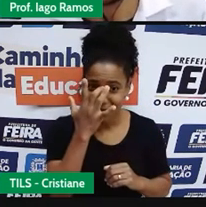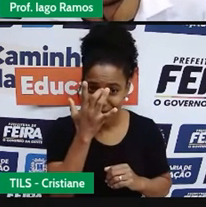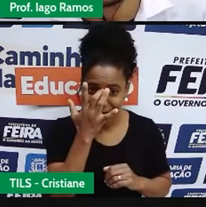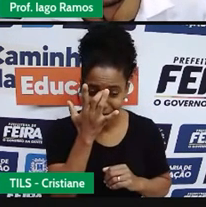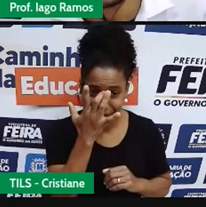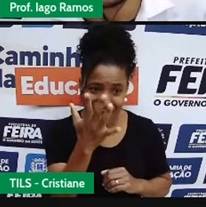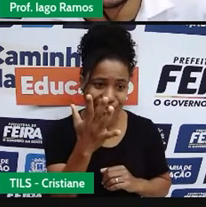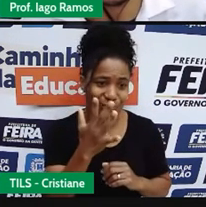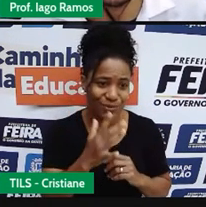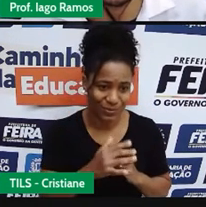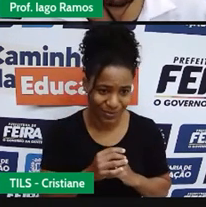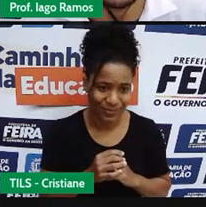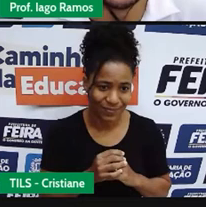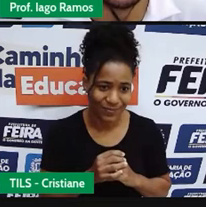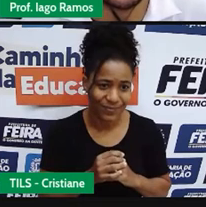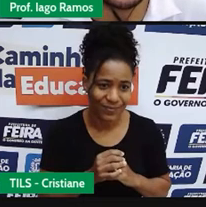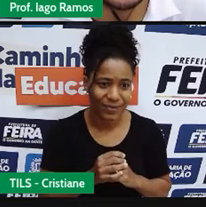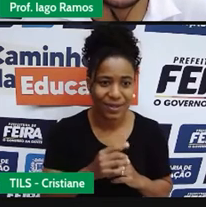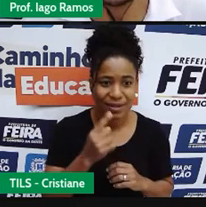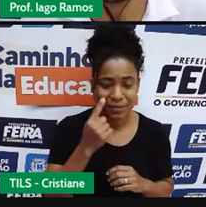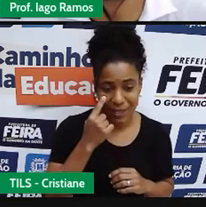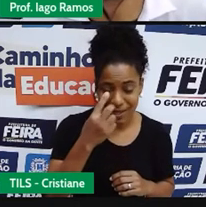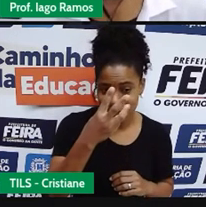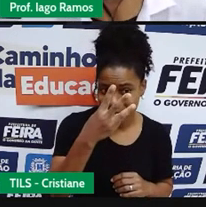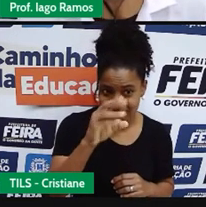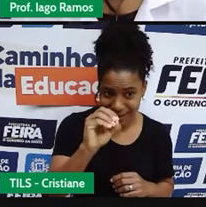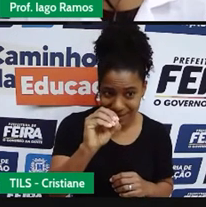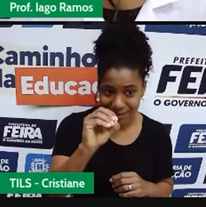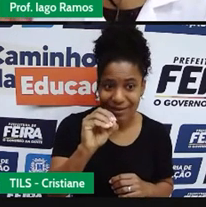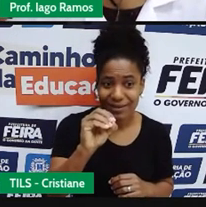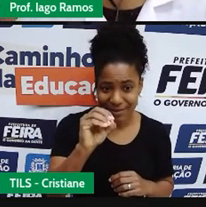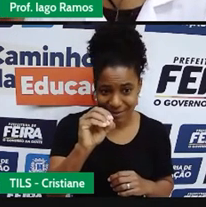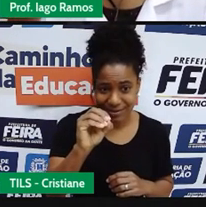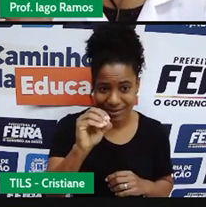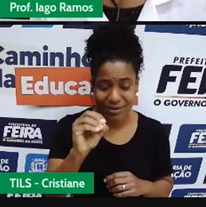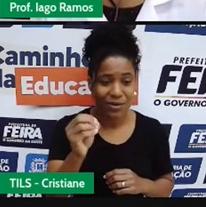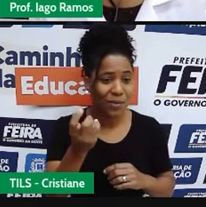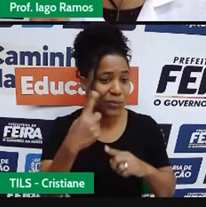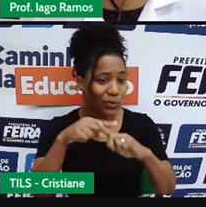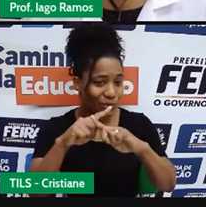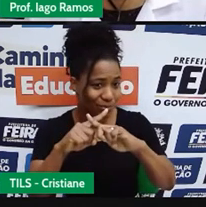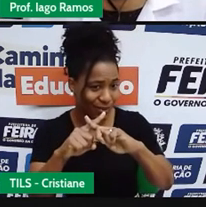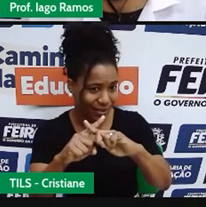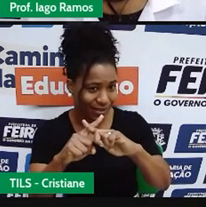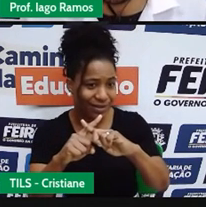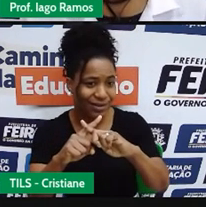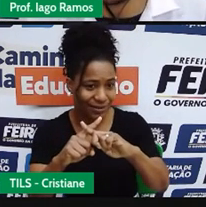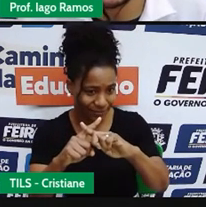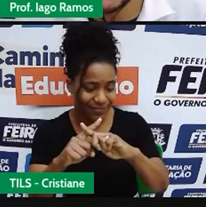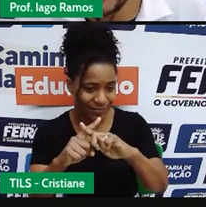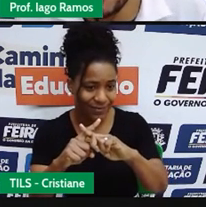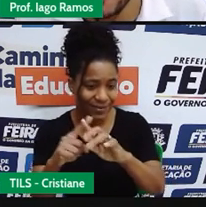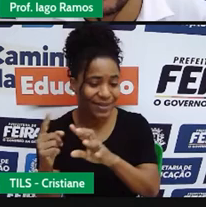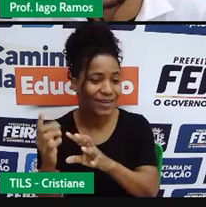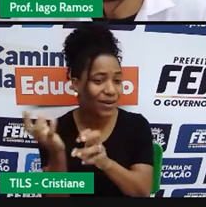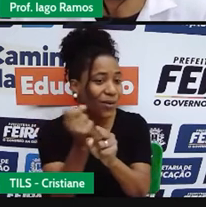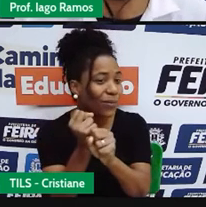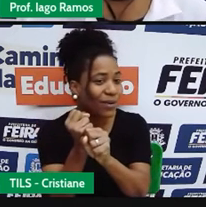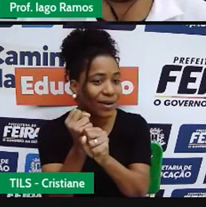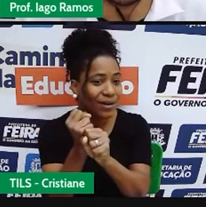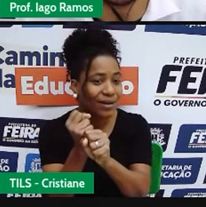basta que a gente pegue o 30 lá em cima, multiplique pelo valor que a gente vai calcular a porcentagem